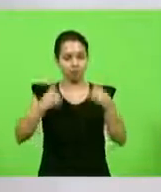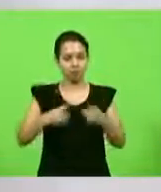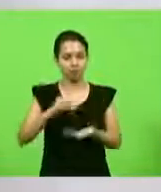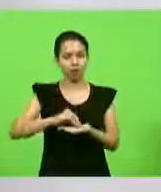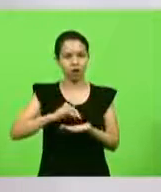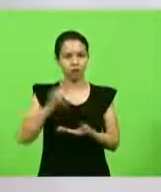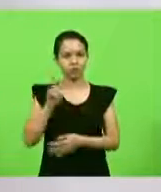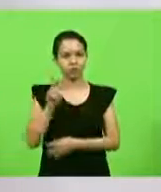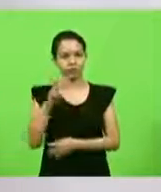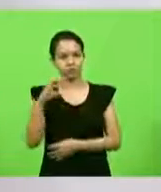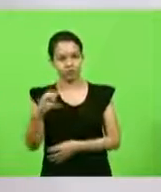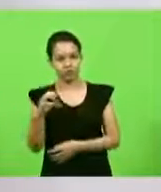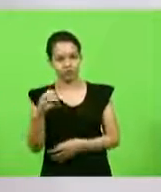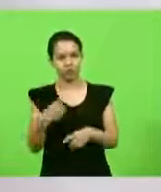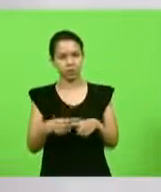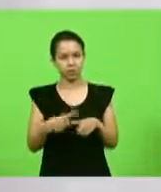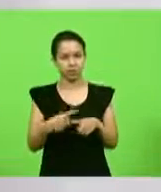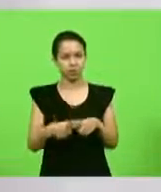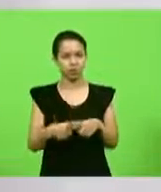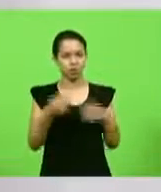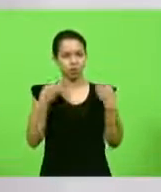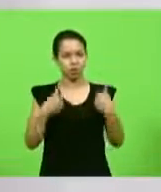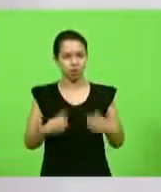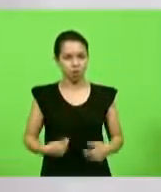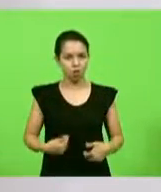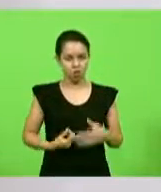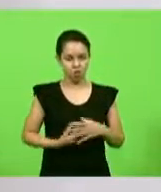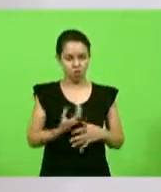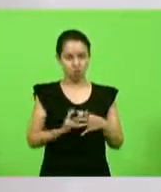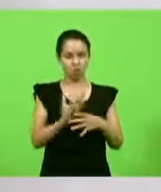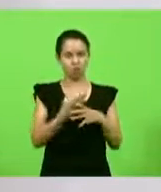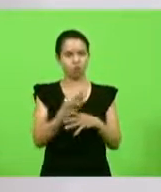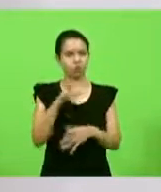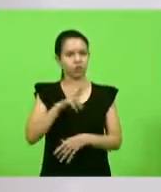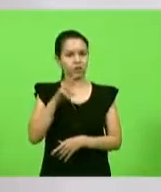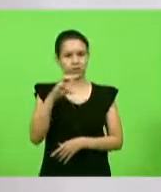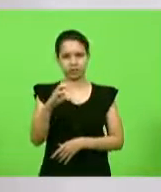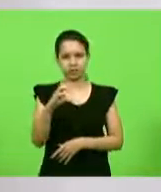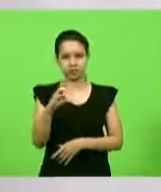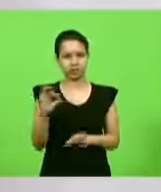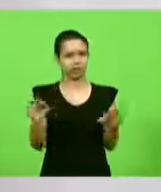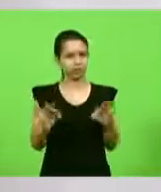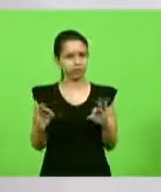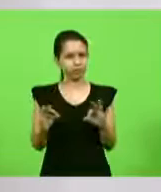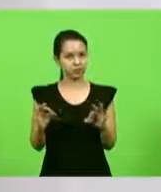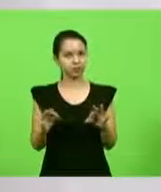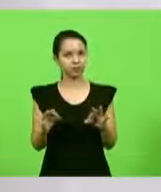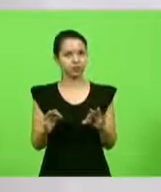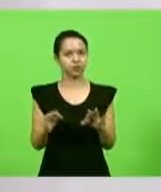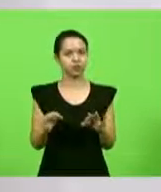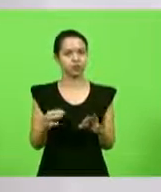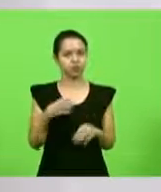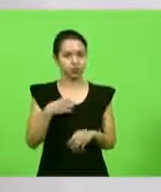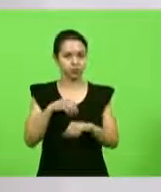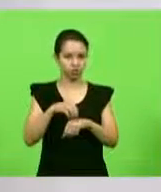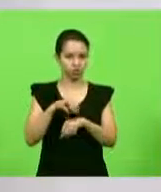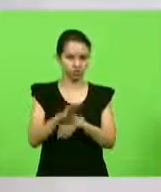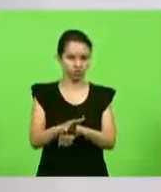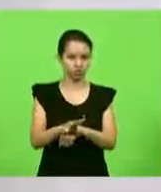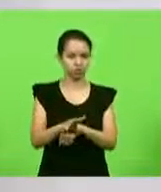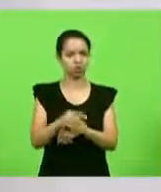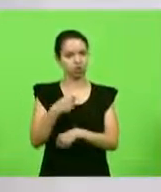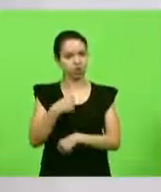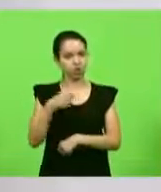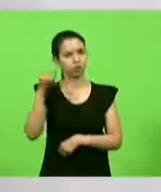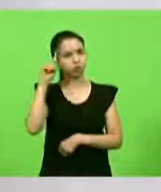Porque o corpo, ele não produz vitamina C. Então, uma dica que eu faço isso todo dia, hoje eu